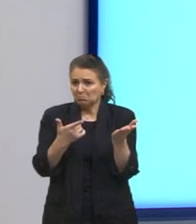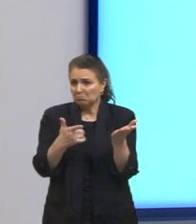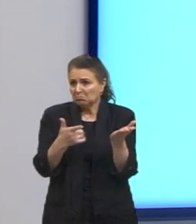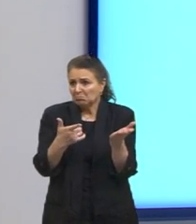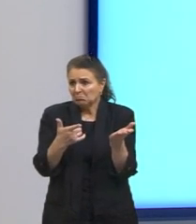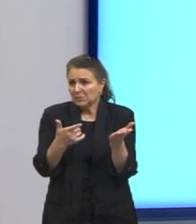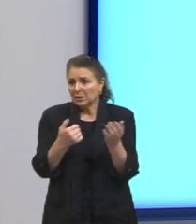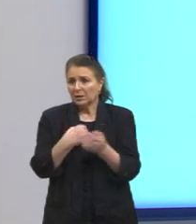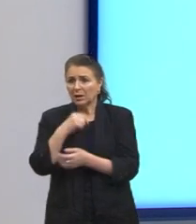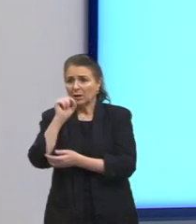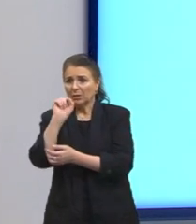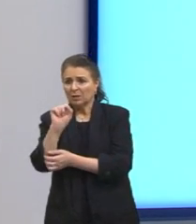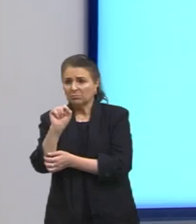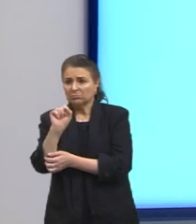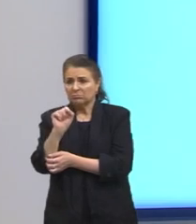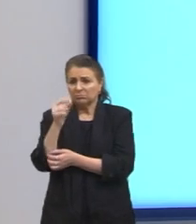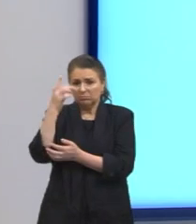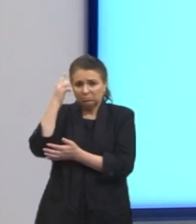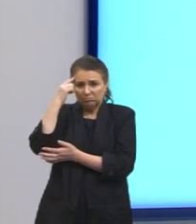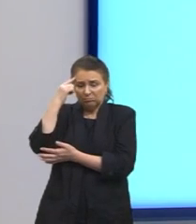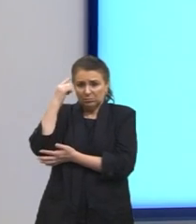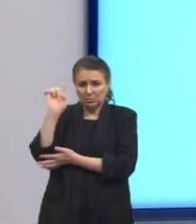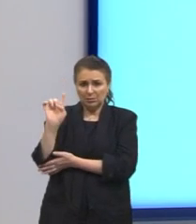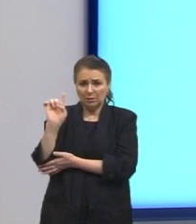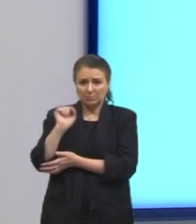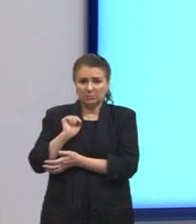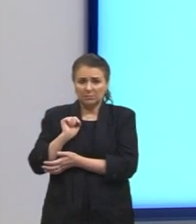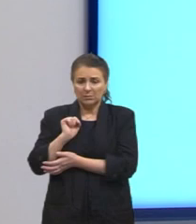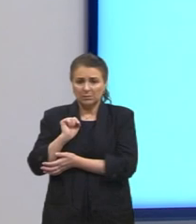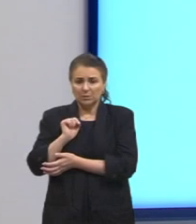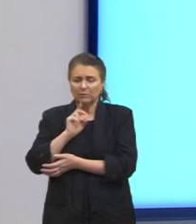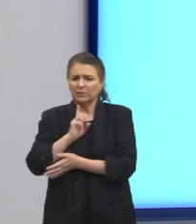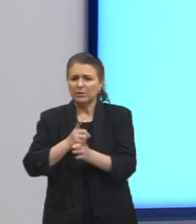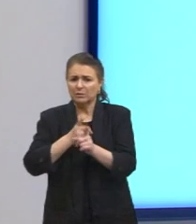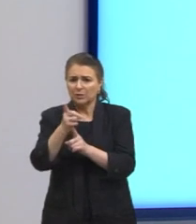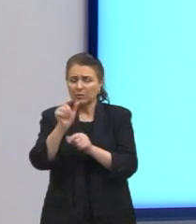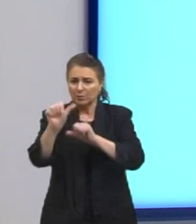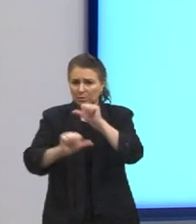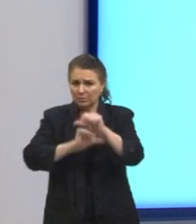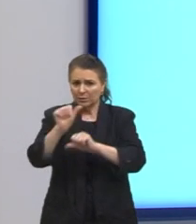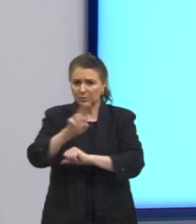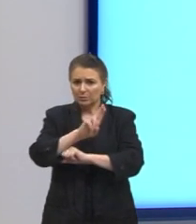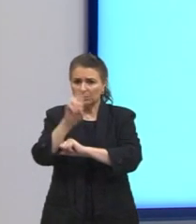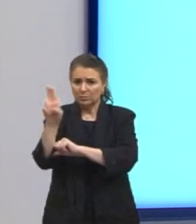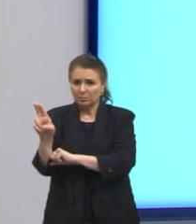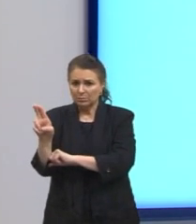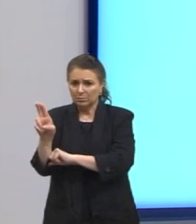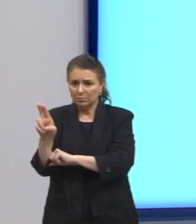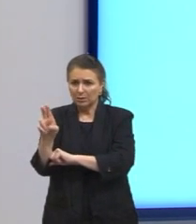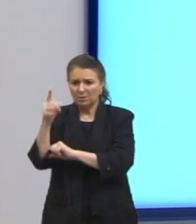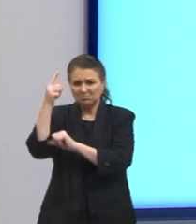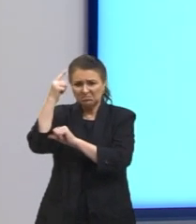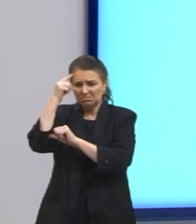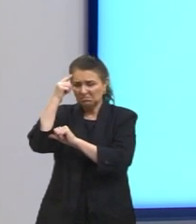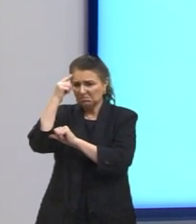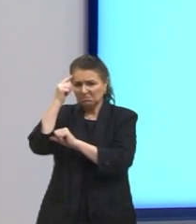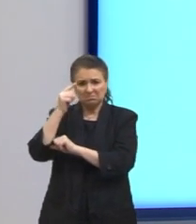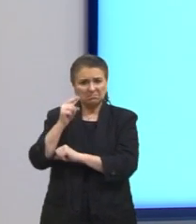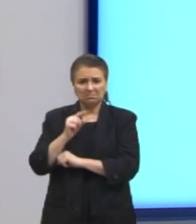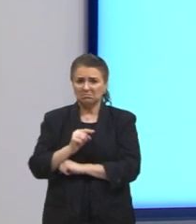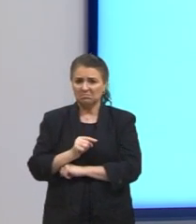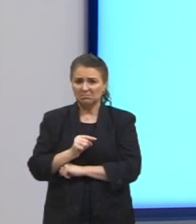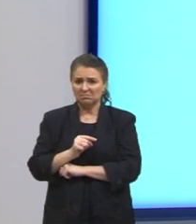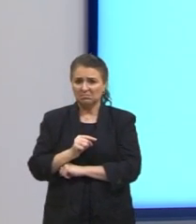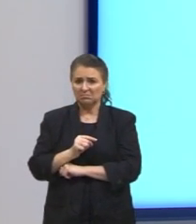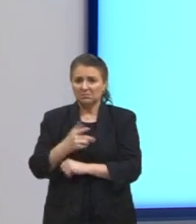E aí, que vai acontecer? Nós vamos lá direto, a mudança de nome era impensável. Perdemos a questão.